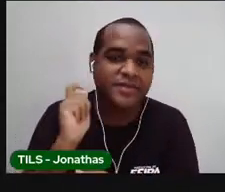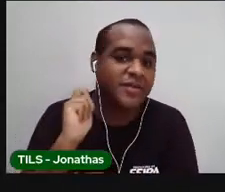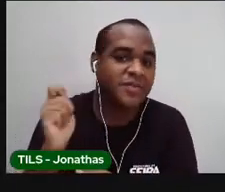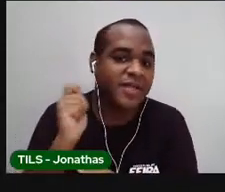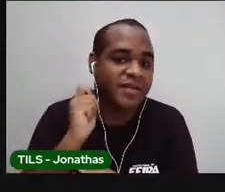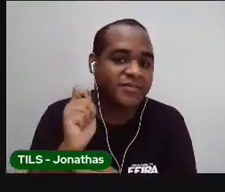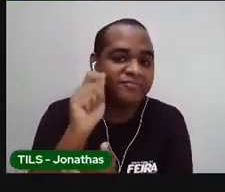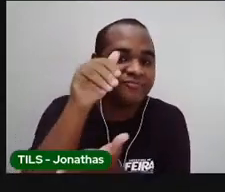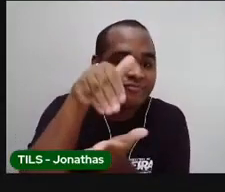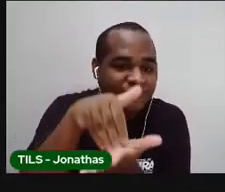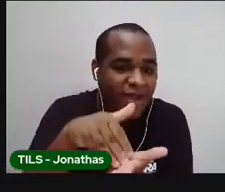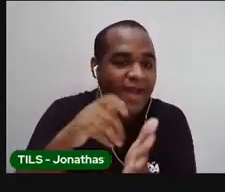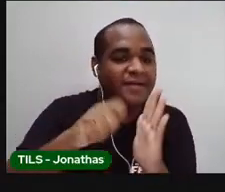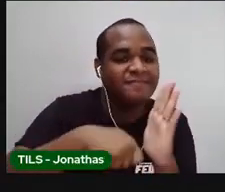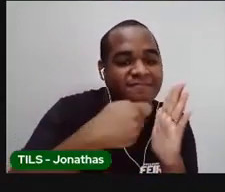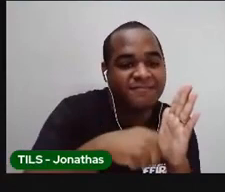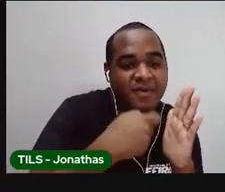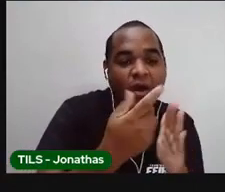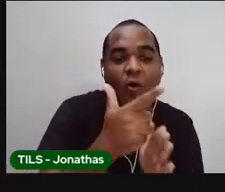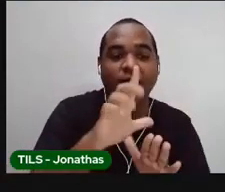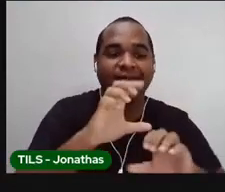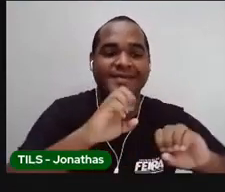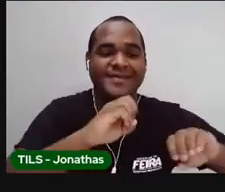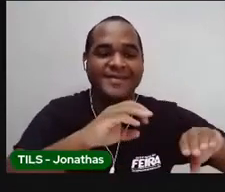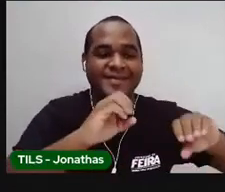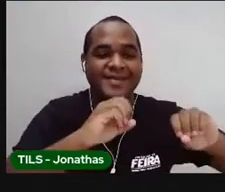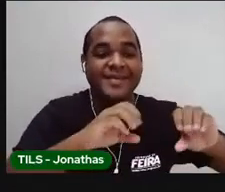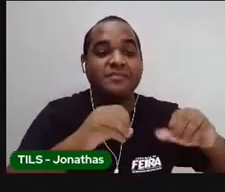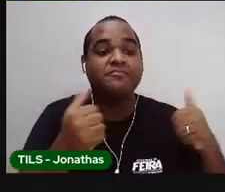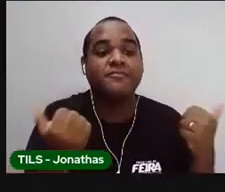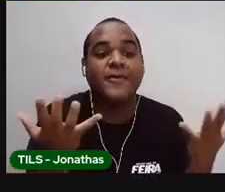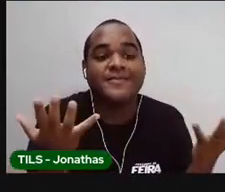faltam quantos dias para a gravação da última aula?